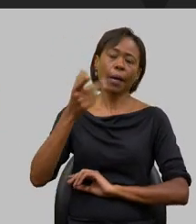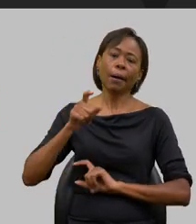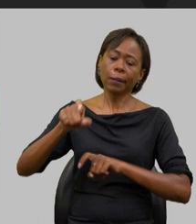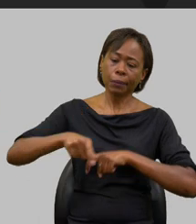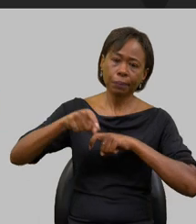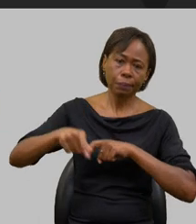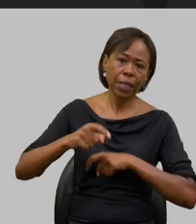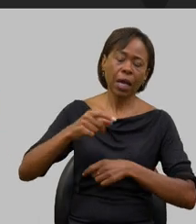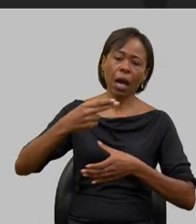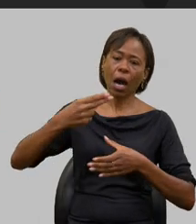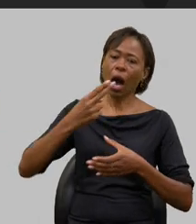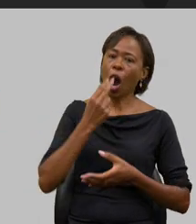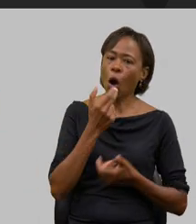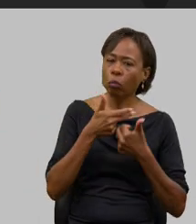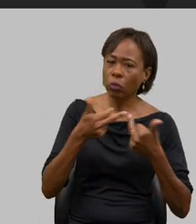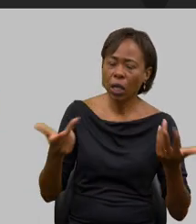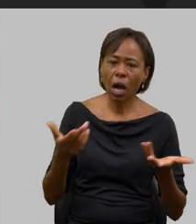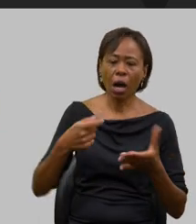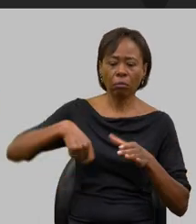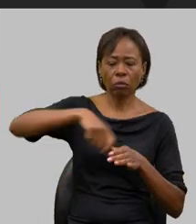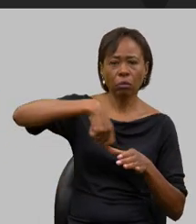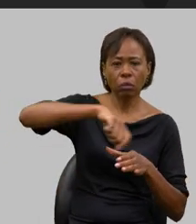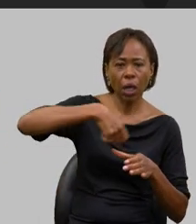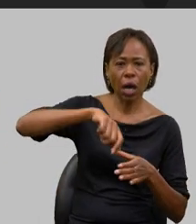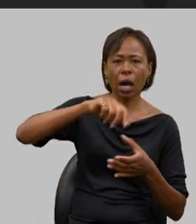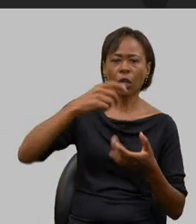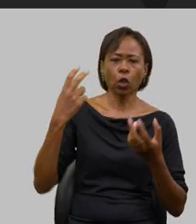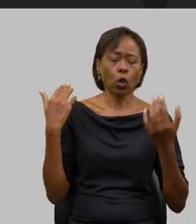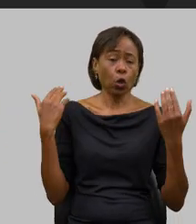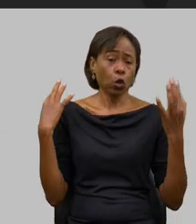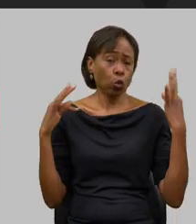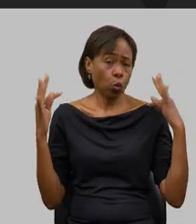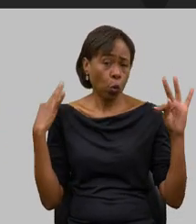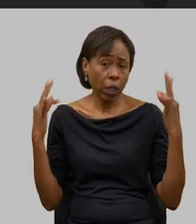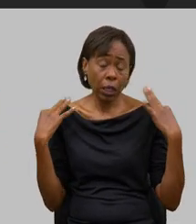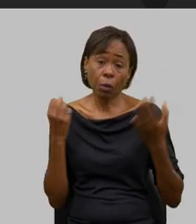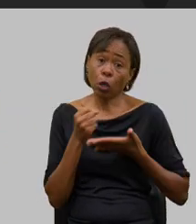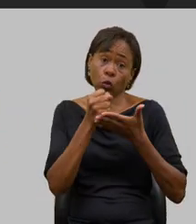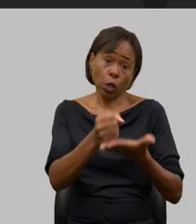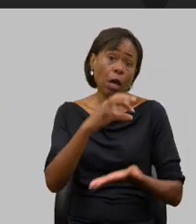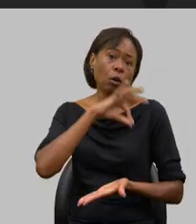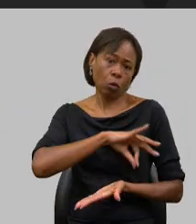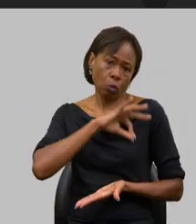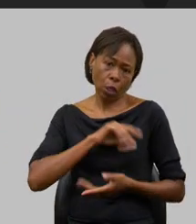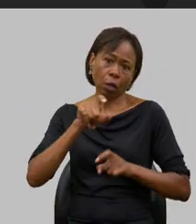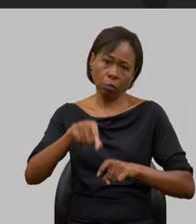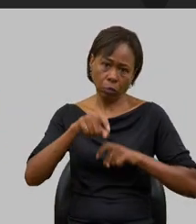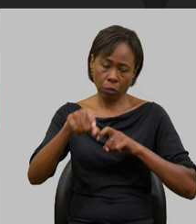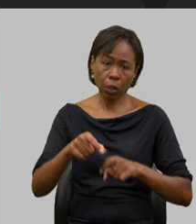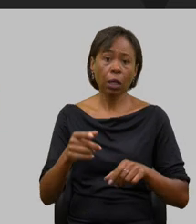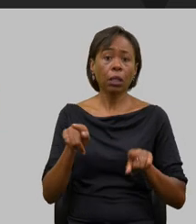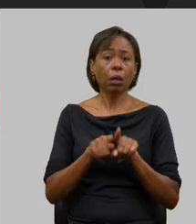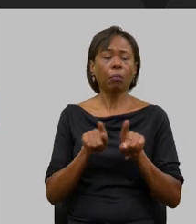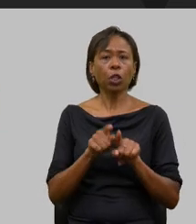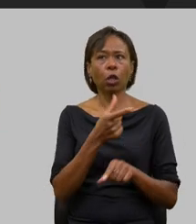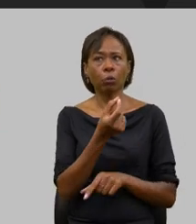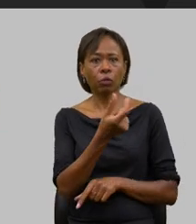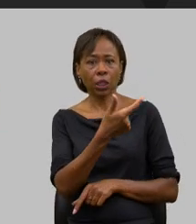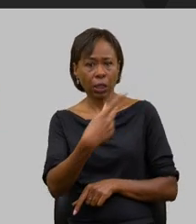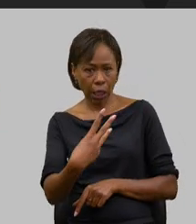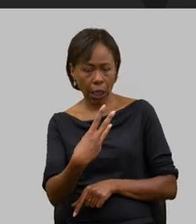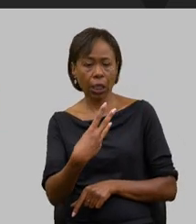turismo e trazendo renda e fixando o homem no campo nós temos a Expo Queijo Brasil 2023 com